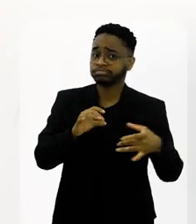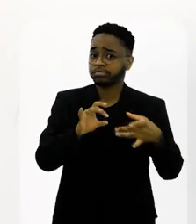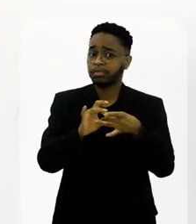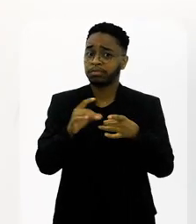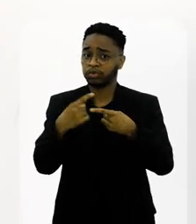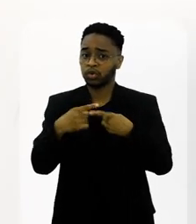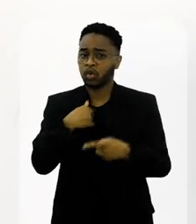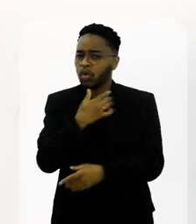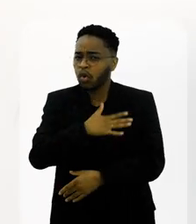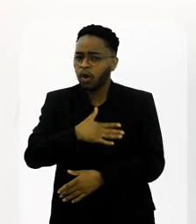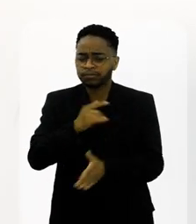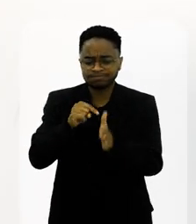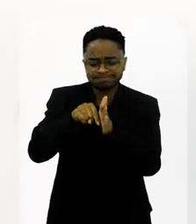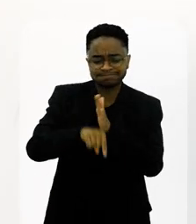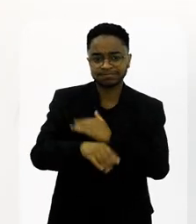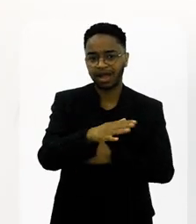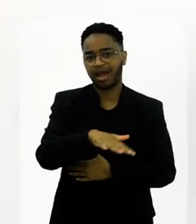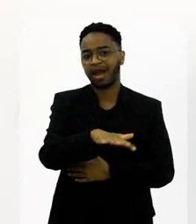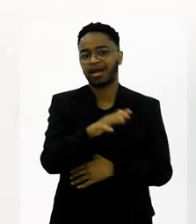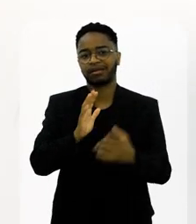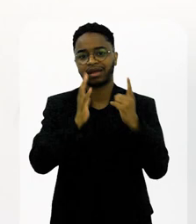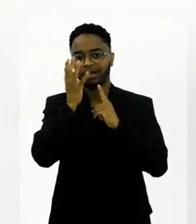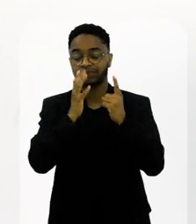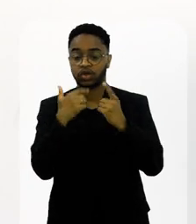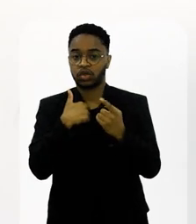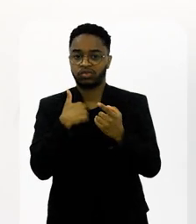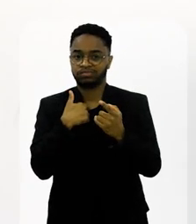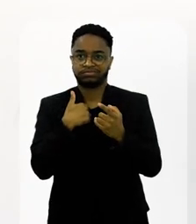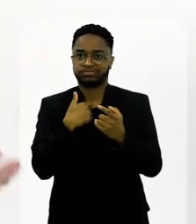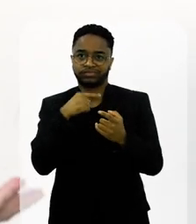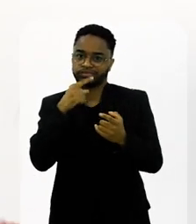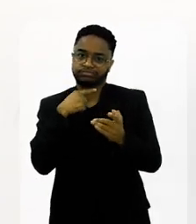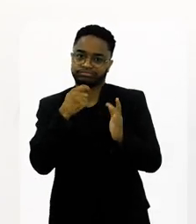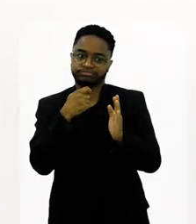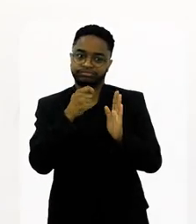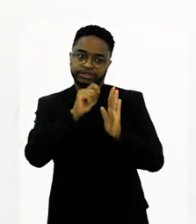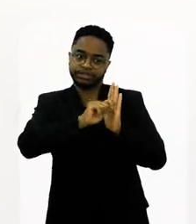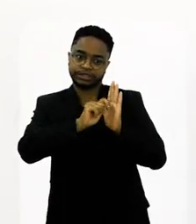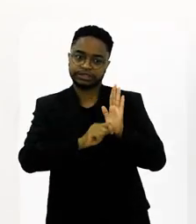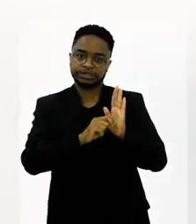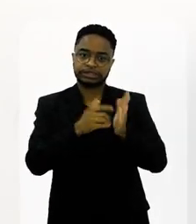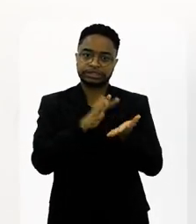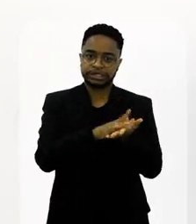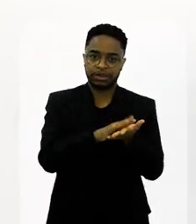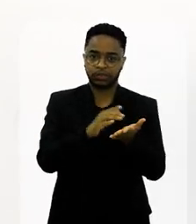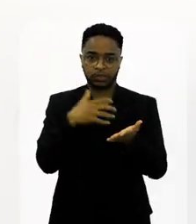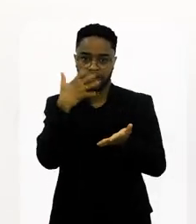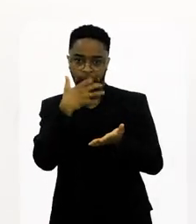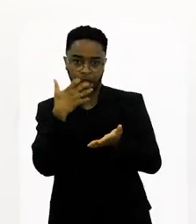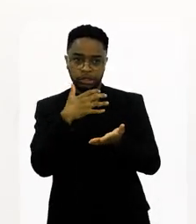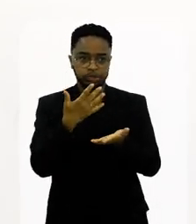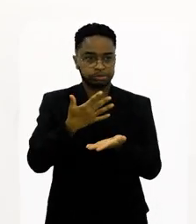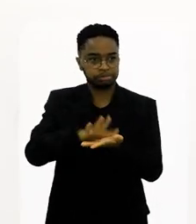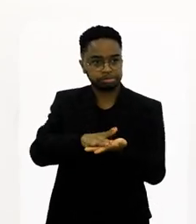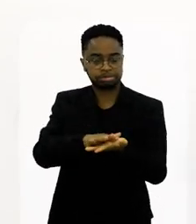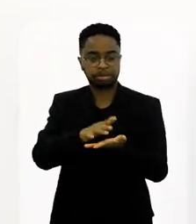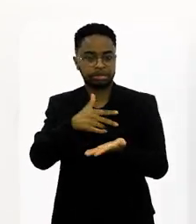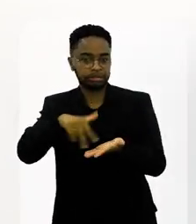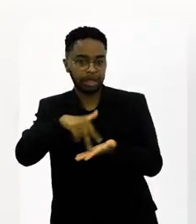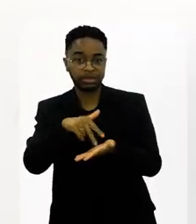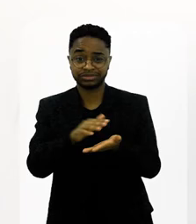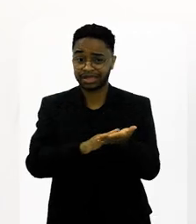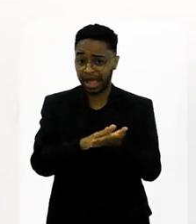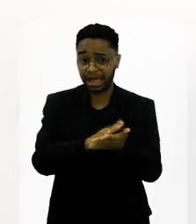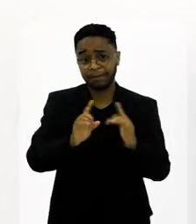profissional. Porque eu gosto tanto disso aqui que vamos... Já que eu não sou sambista, já que eu não toco, não canto, não sambo,